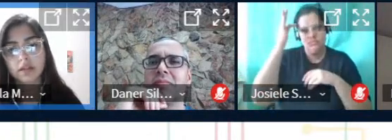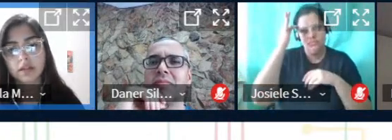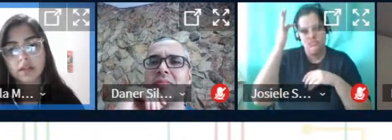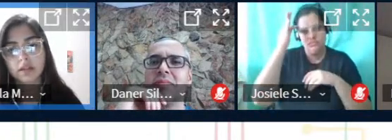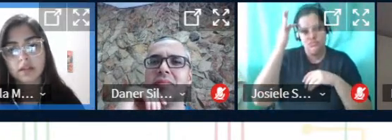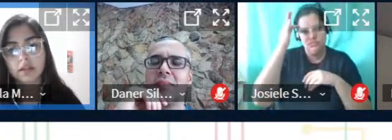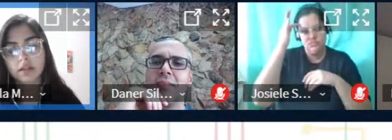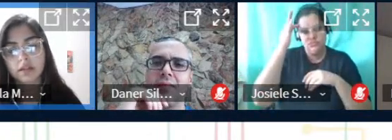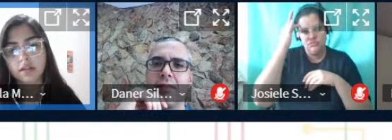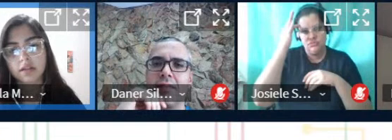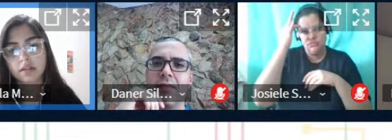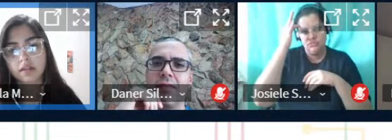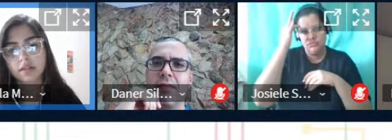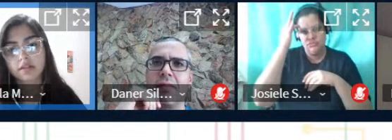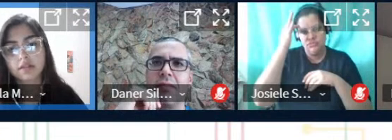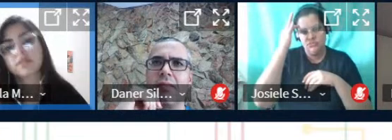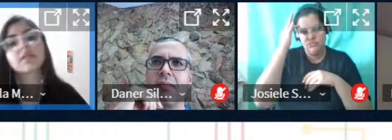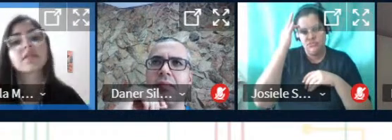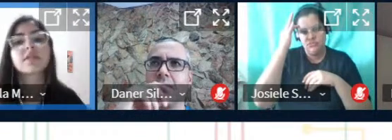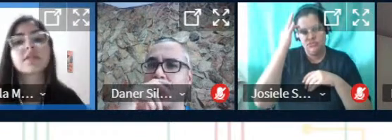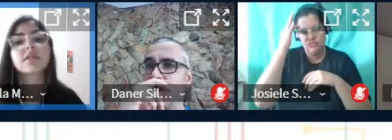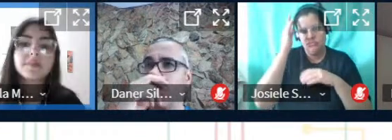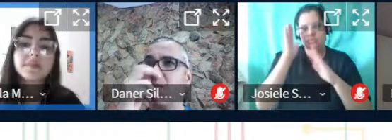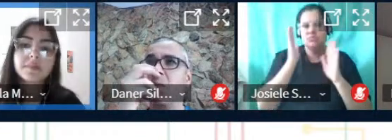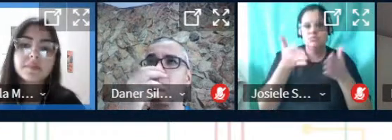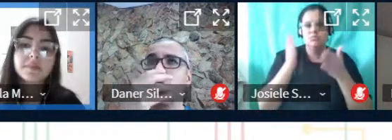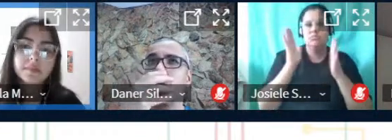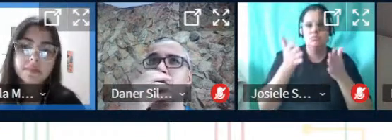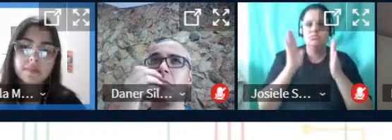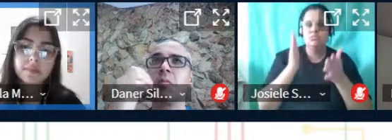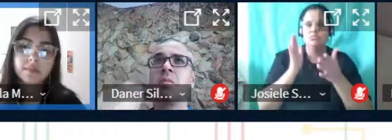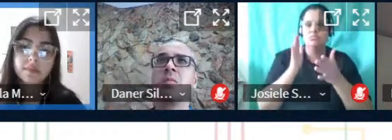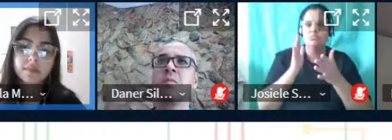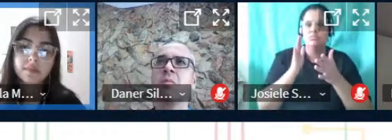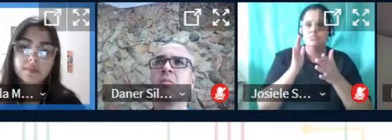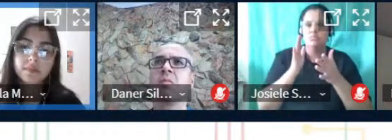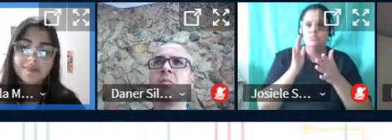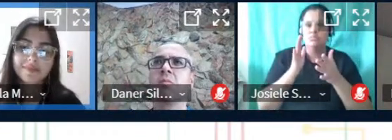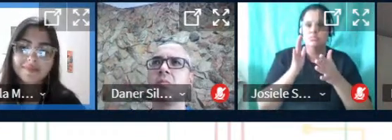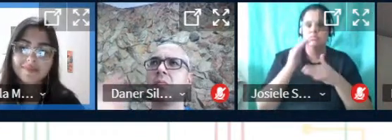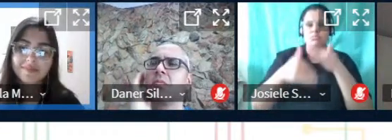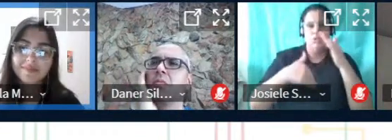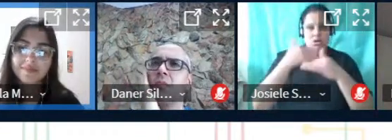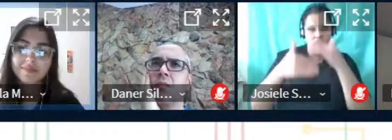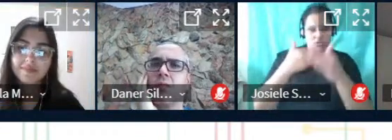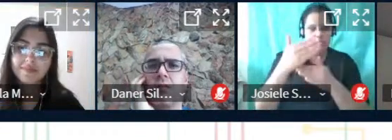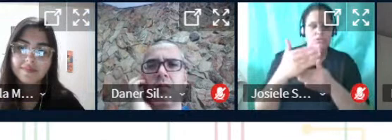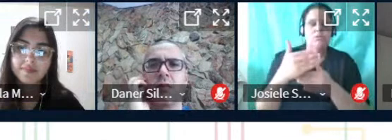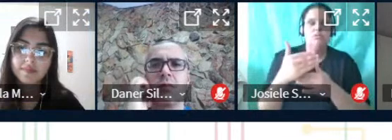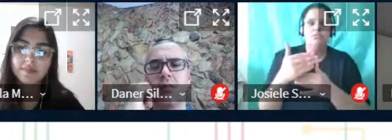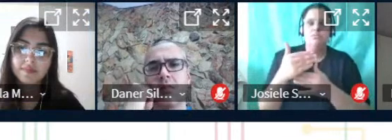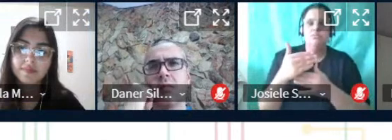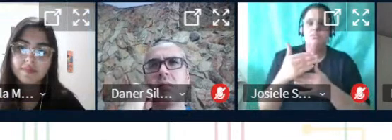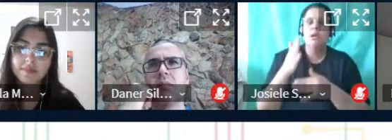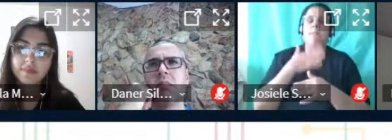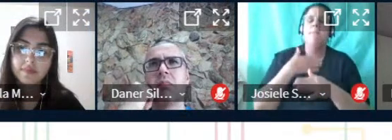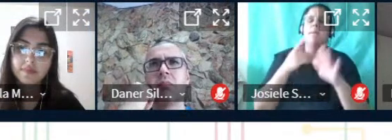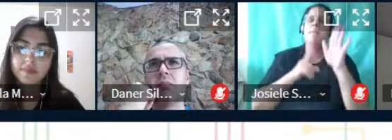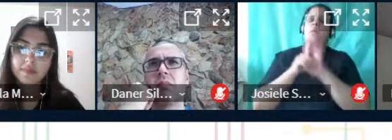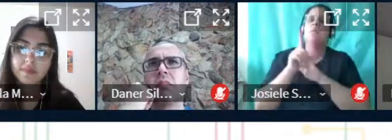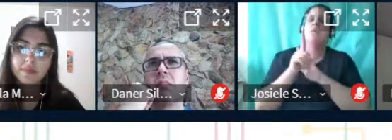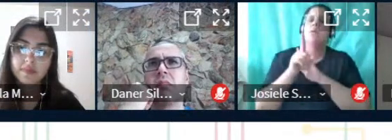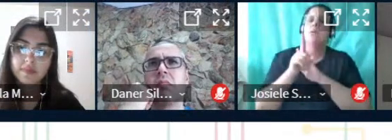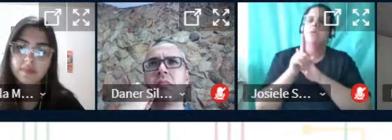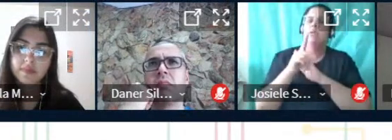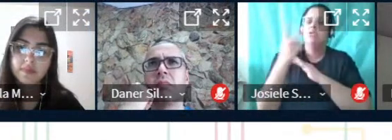Luciano né tu já tá dominando e avançando nesse sentido a minha pergunta e na